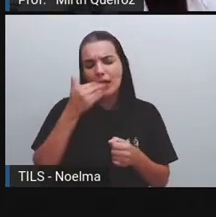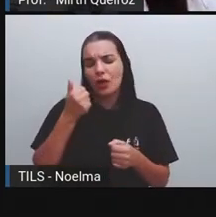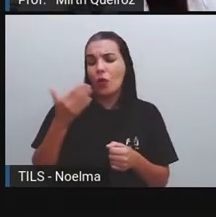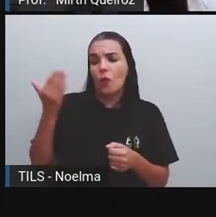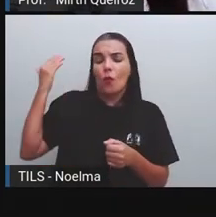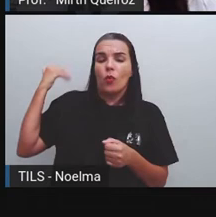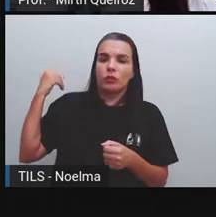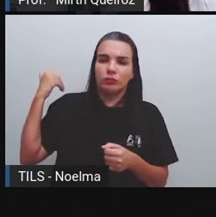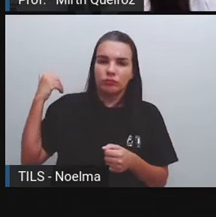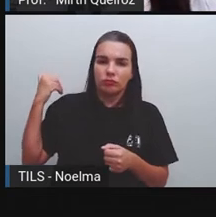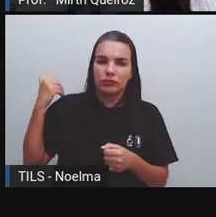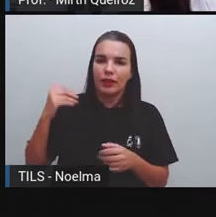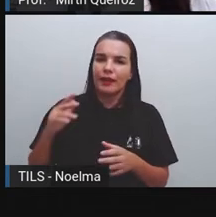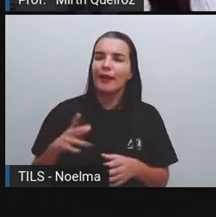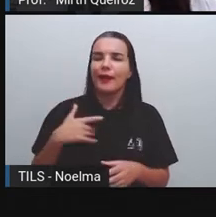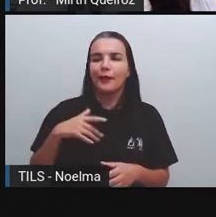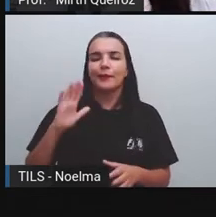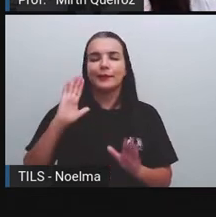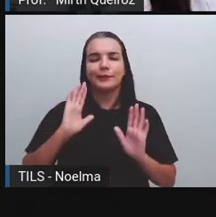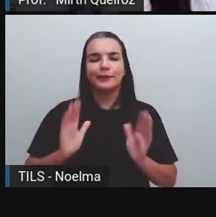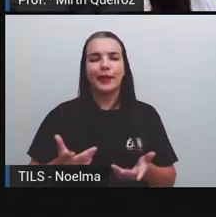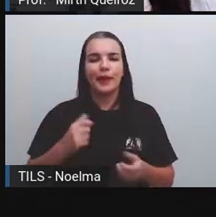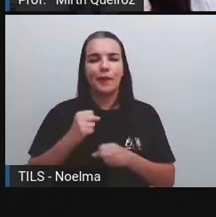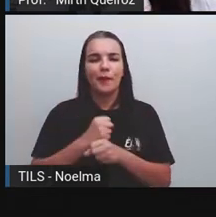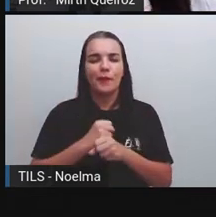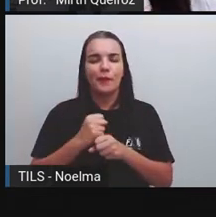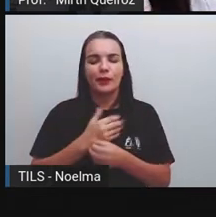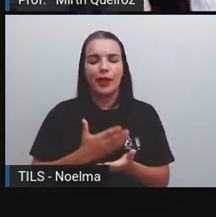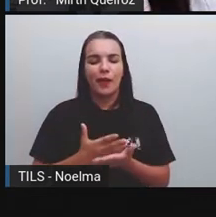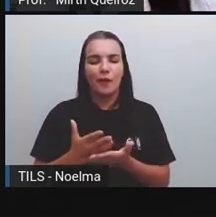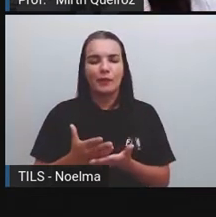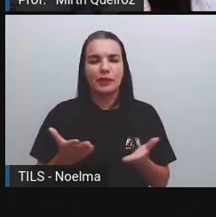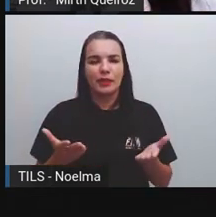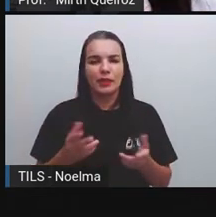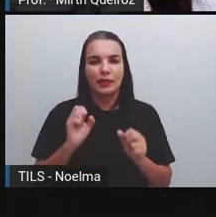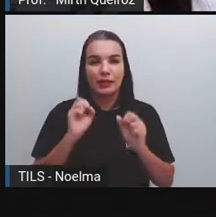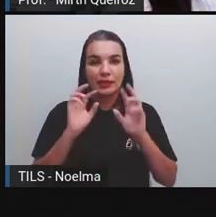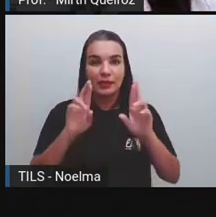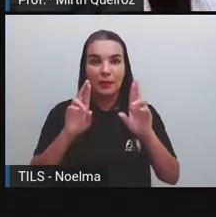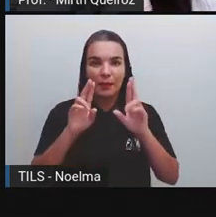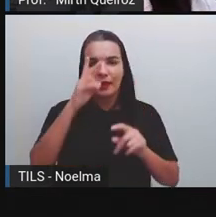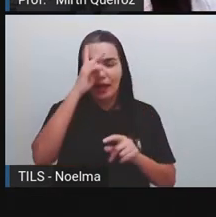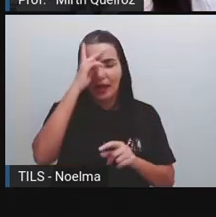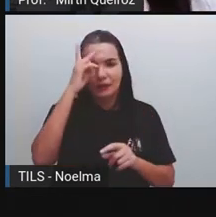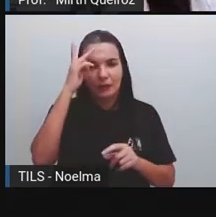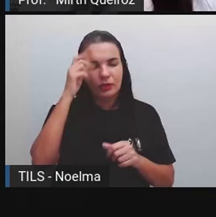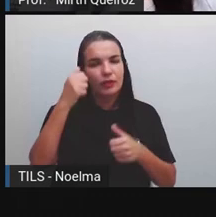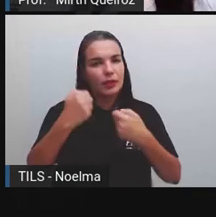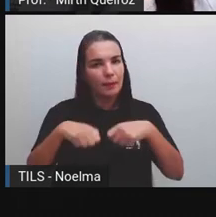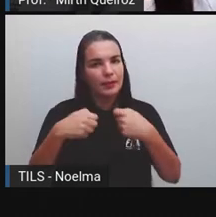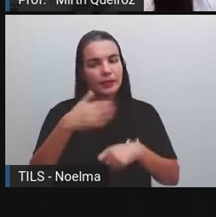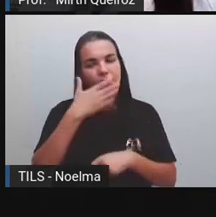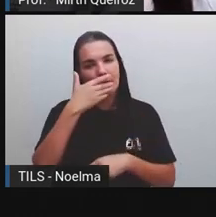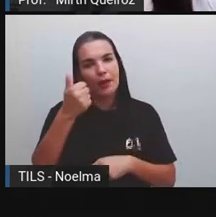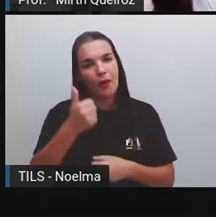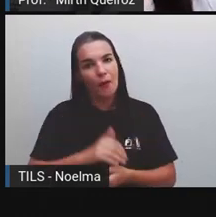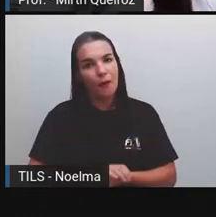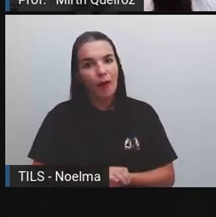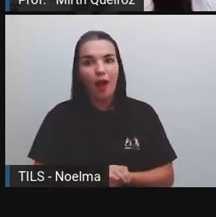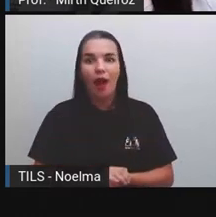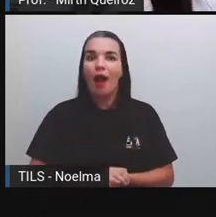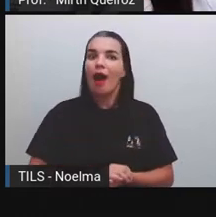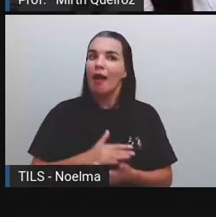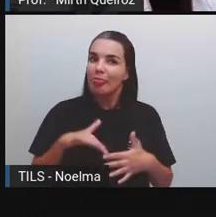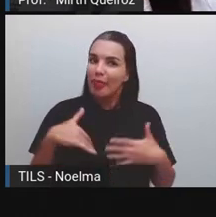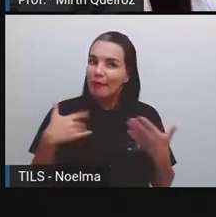anterior. Aposto que o ano que está começando espera que as pessoas é que sejam melhores. Olha só.